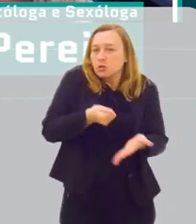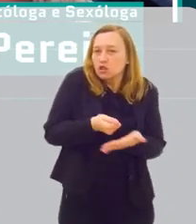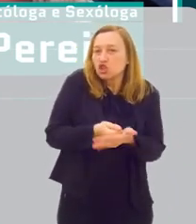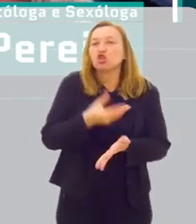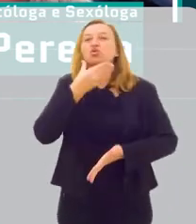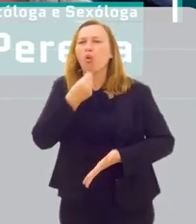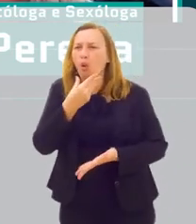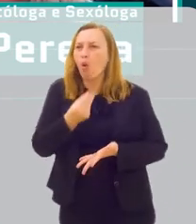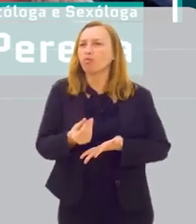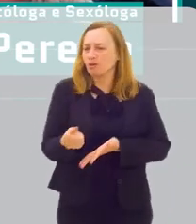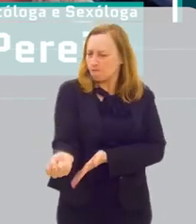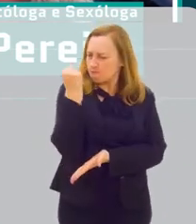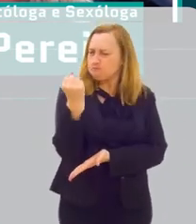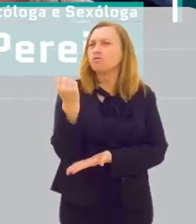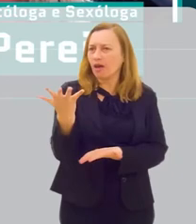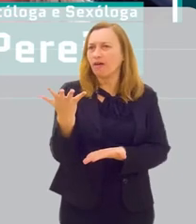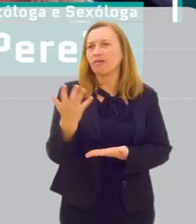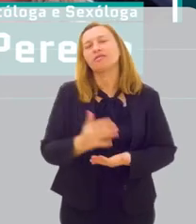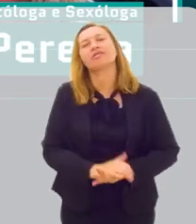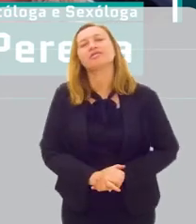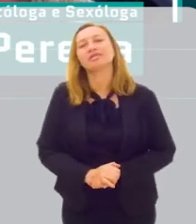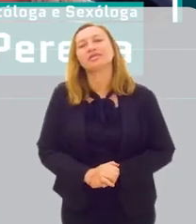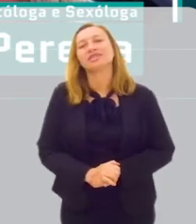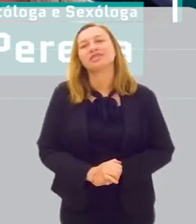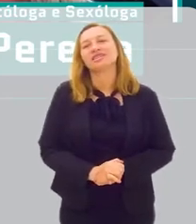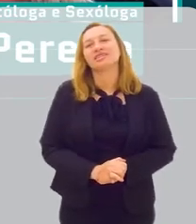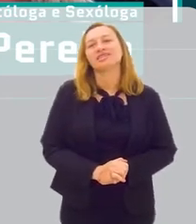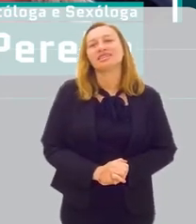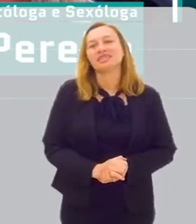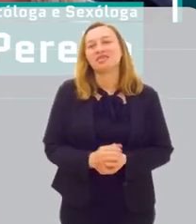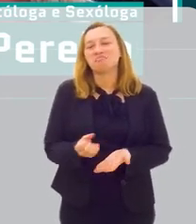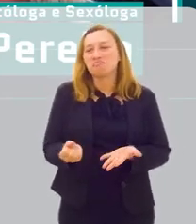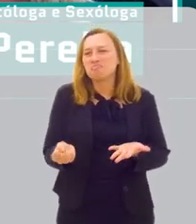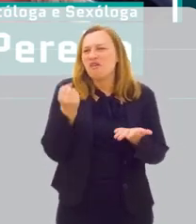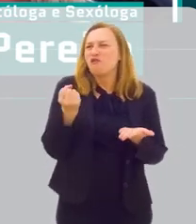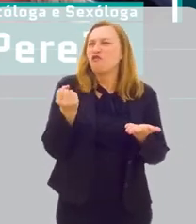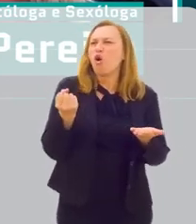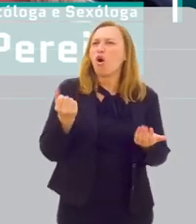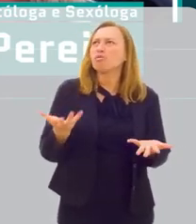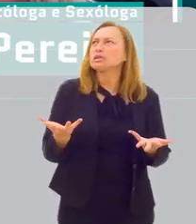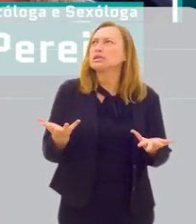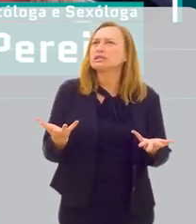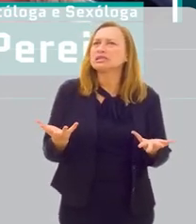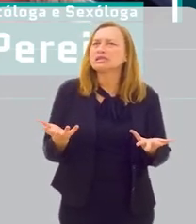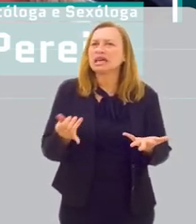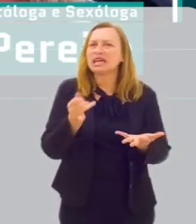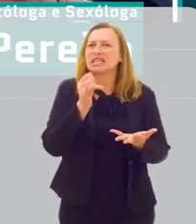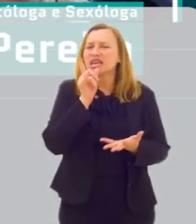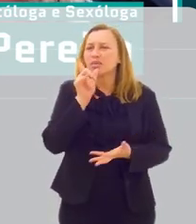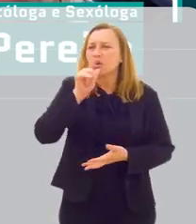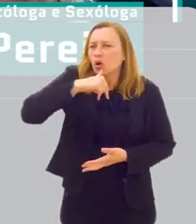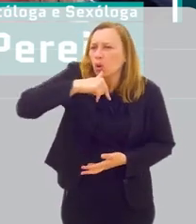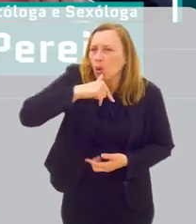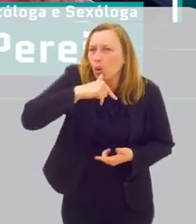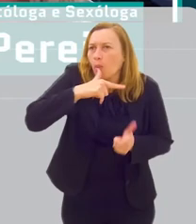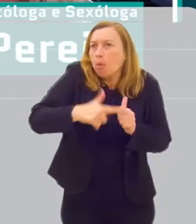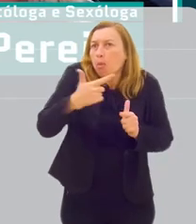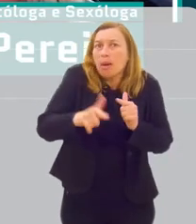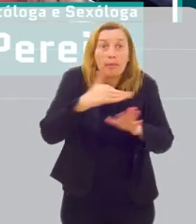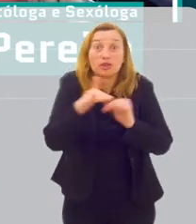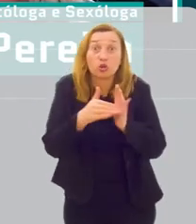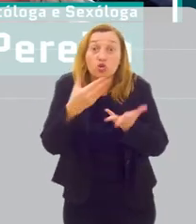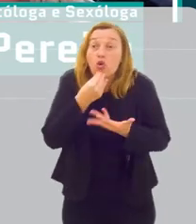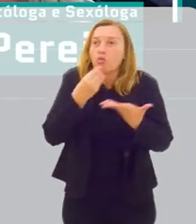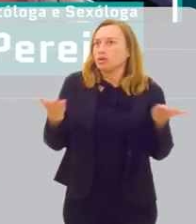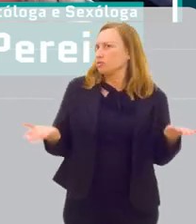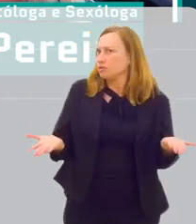que cobra isso do homem, né? Que ele tenha essa performance, né? Por exemplo, broxar é